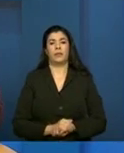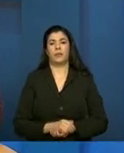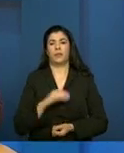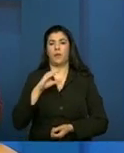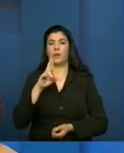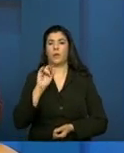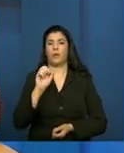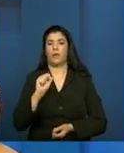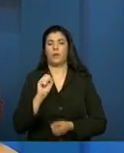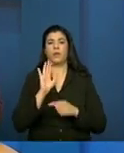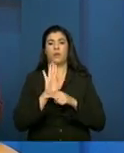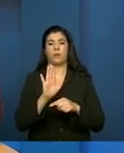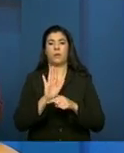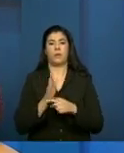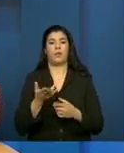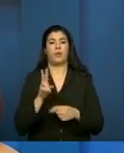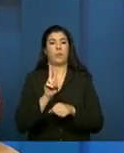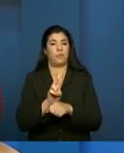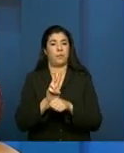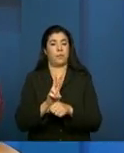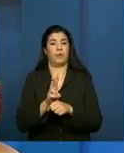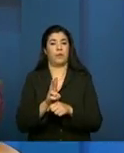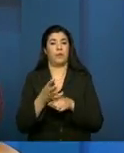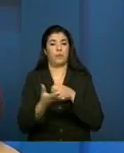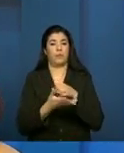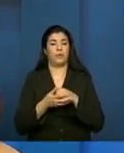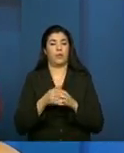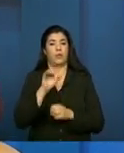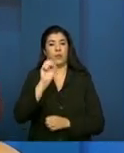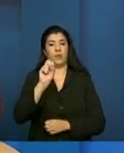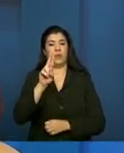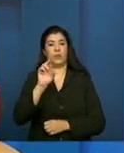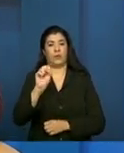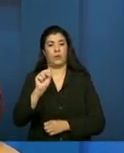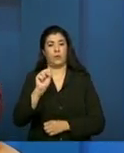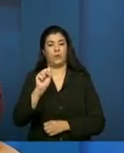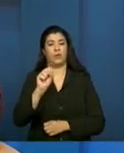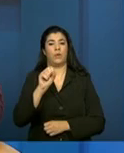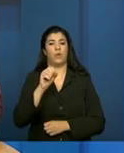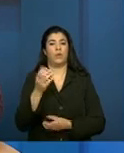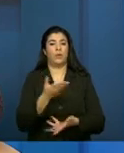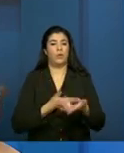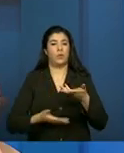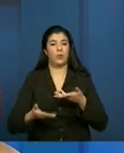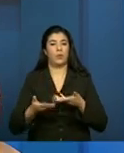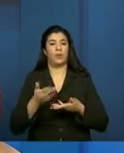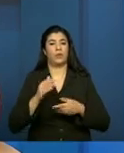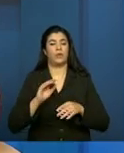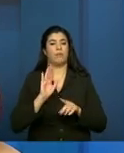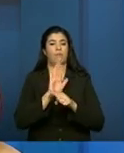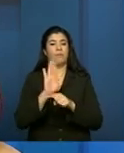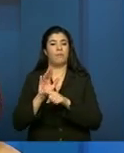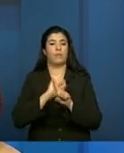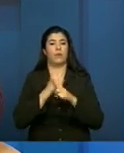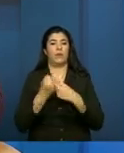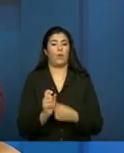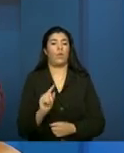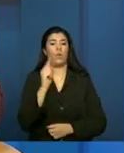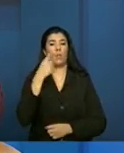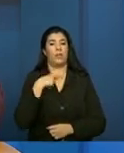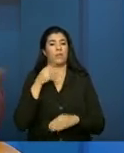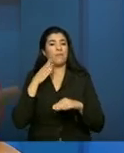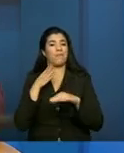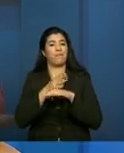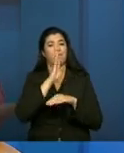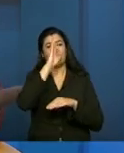para a proteção básica, ele, para o sistema único de assistência social, ele é o que a gente chama da porta de entrada. Então,